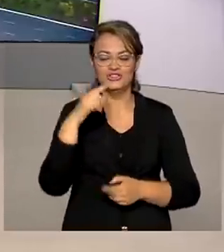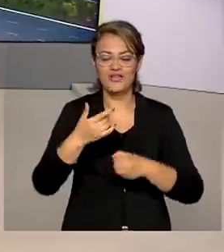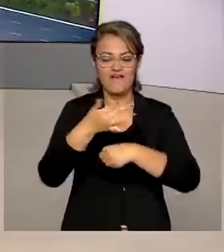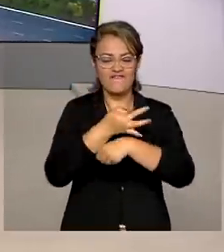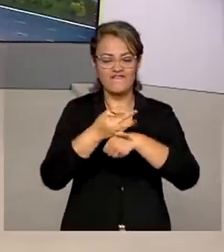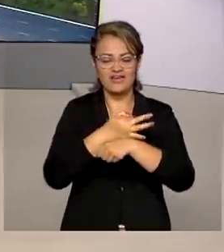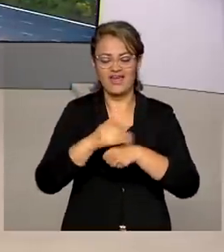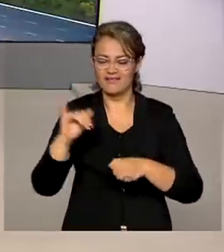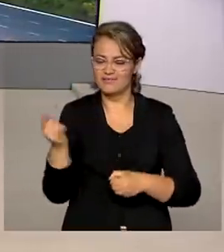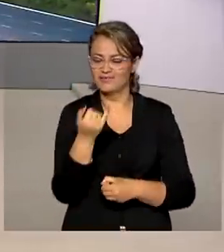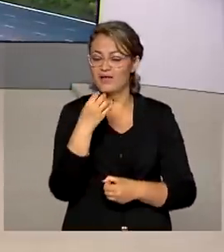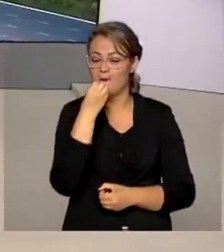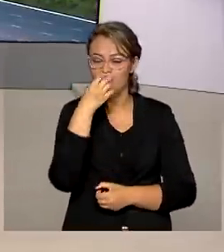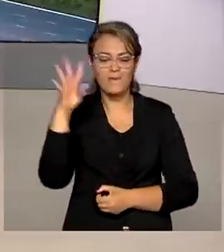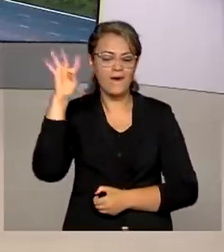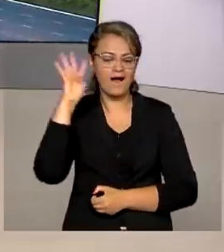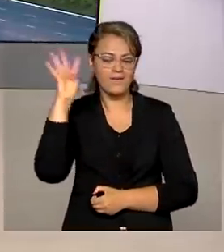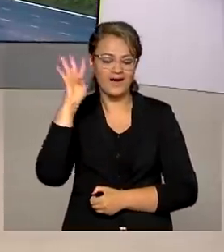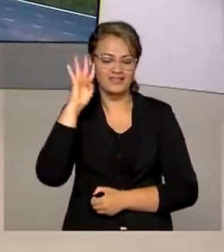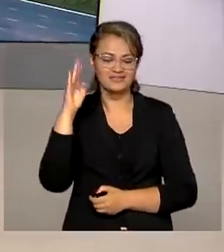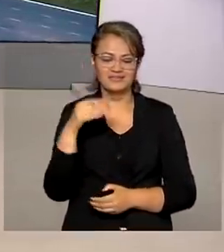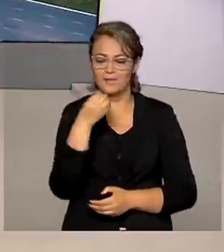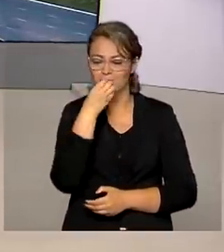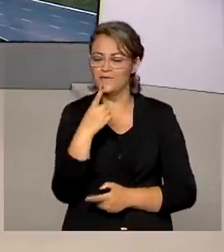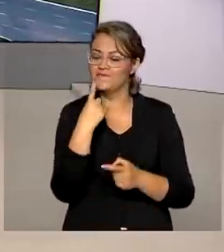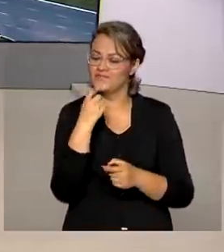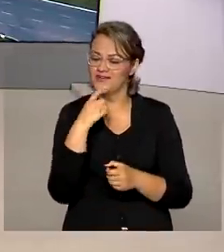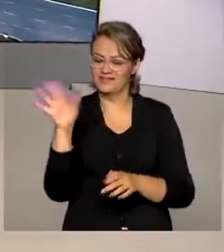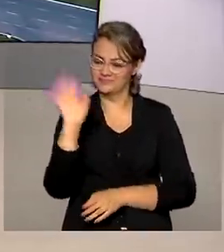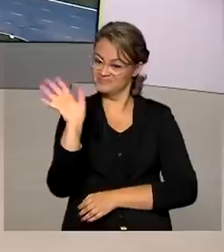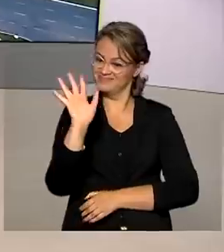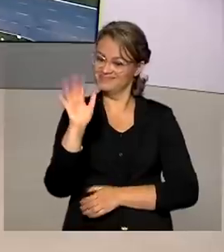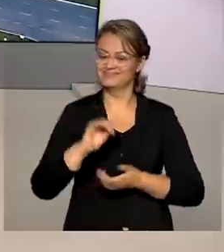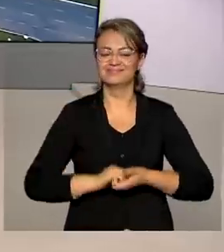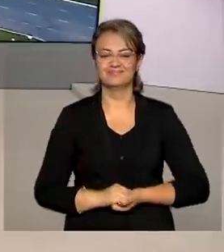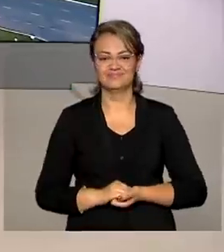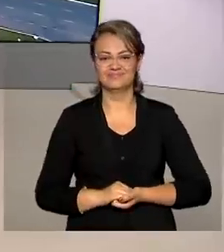Curta Cidade. Uma ótima quarta-feira para você, um bom feriado. Tchau, tchau.